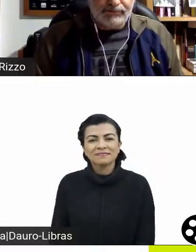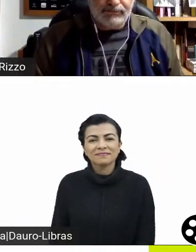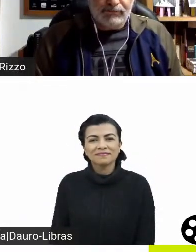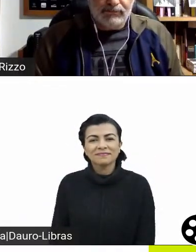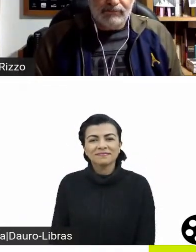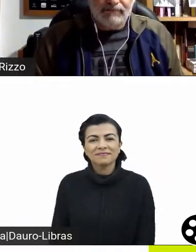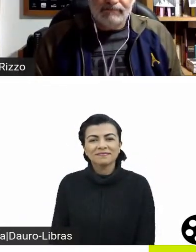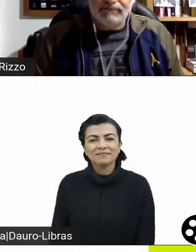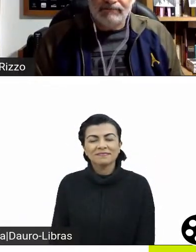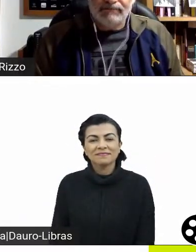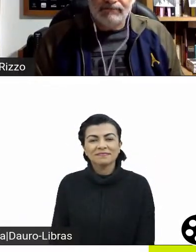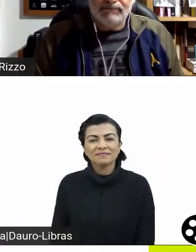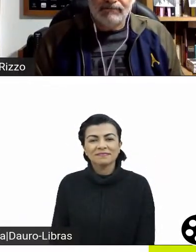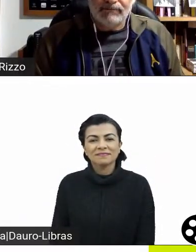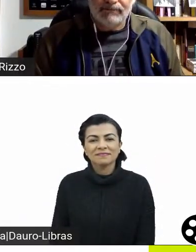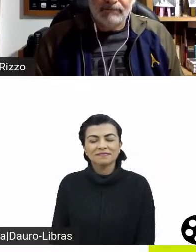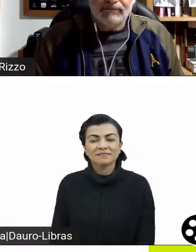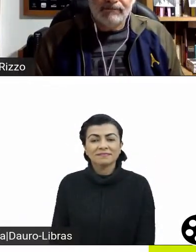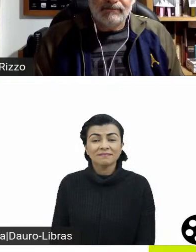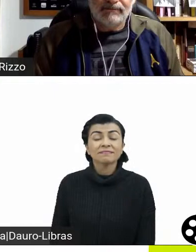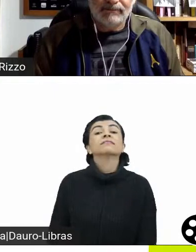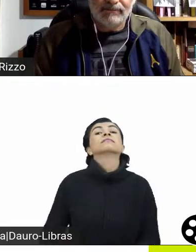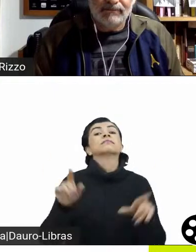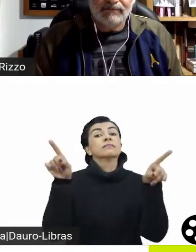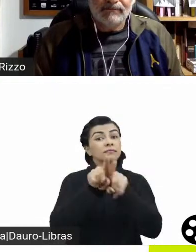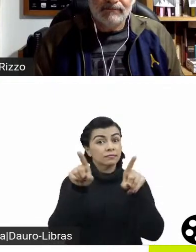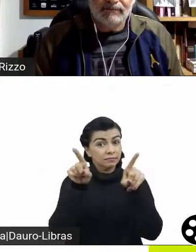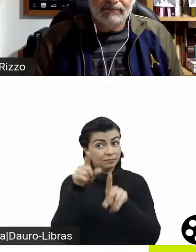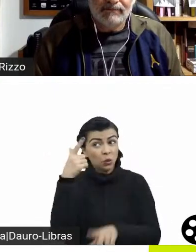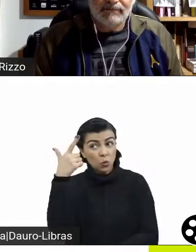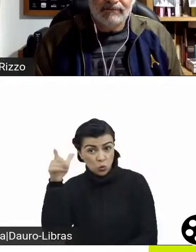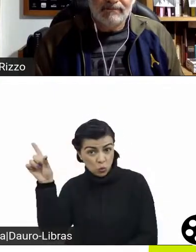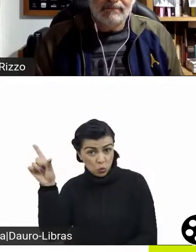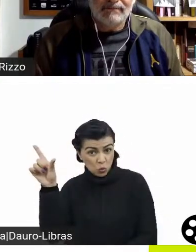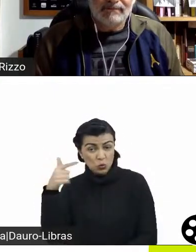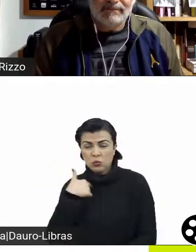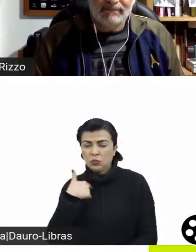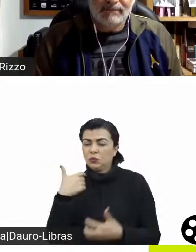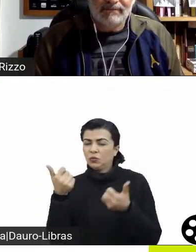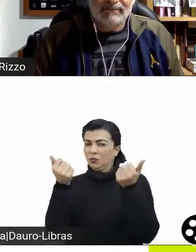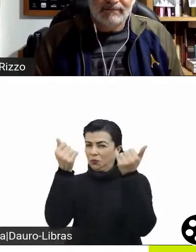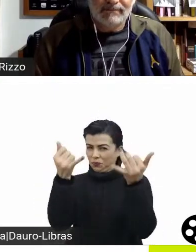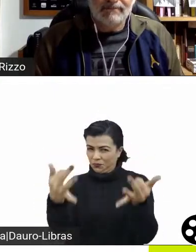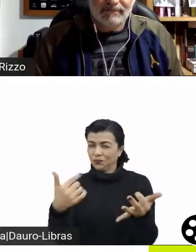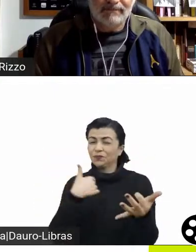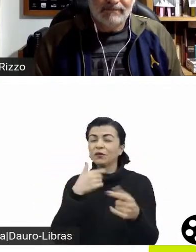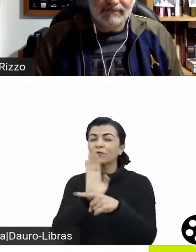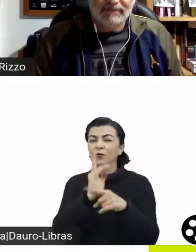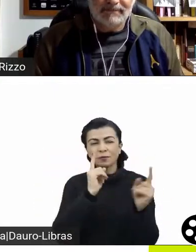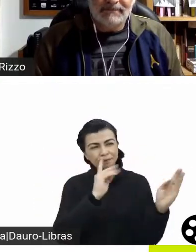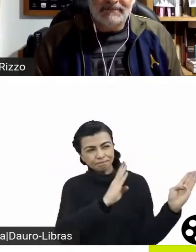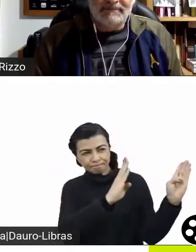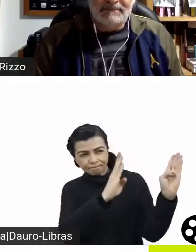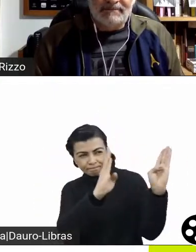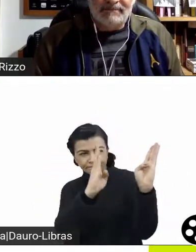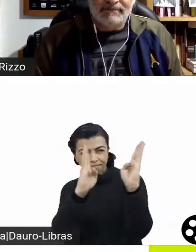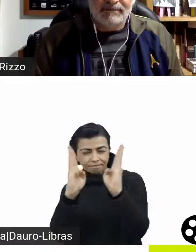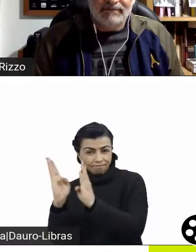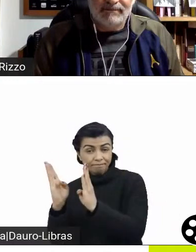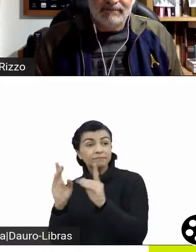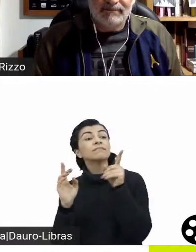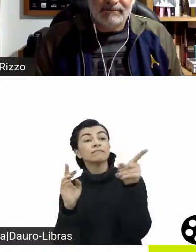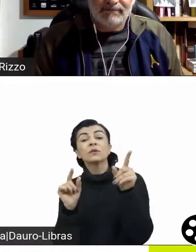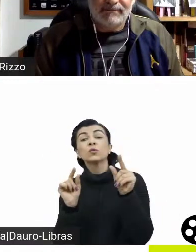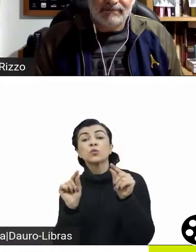E também uma outra curiosidade que eu estava vendo esses dias, o filme também, como você falou, Sérgio, ele rendeu uma grande